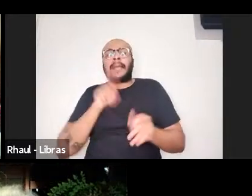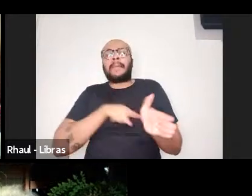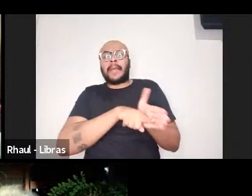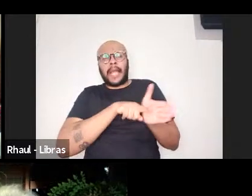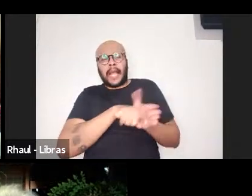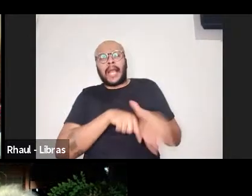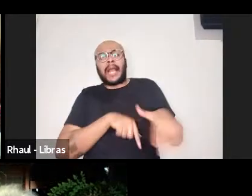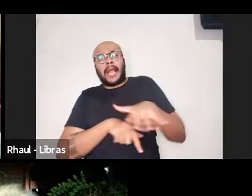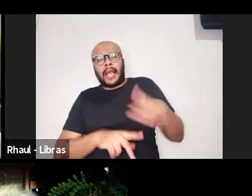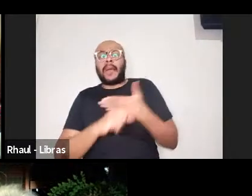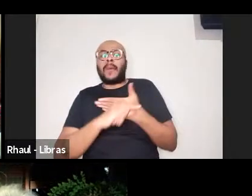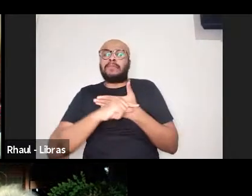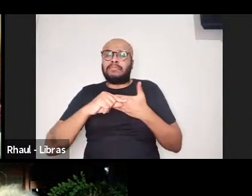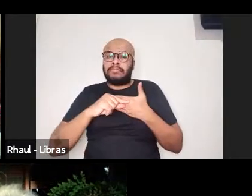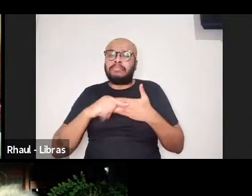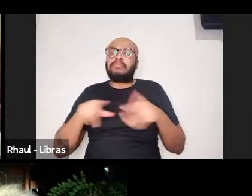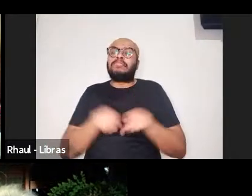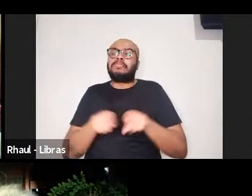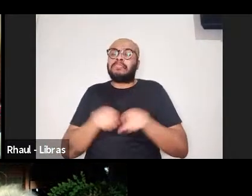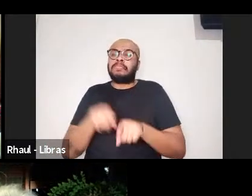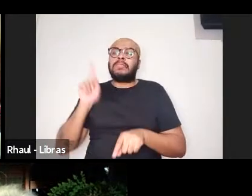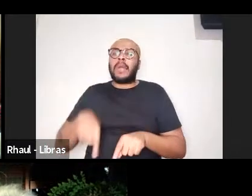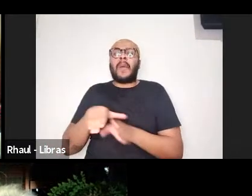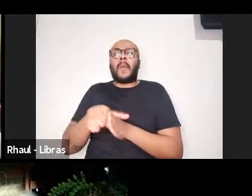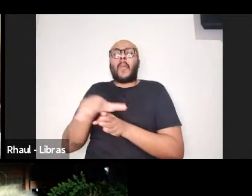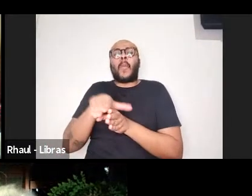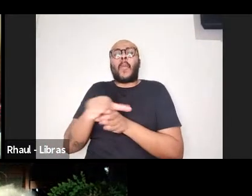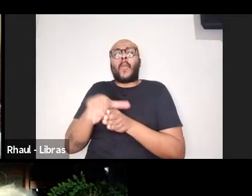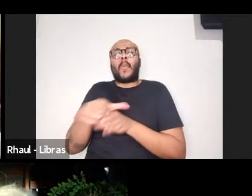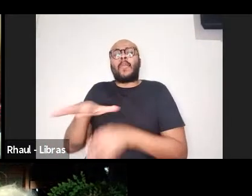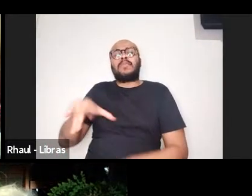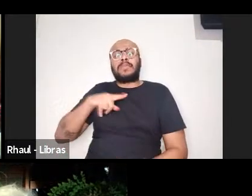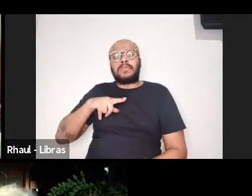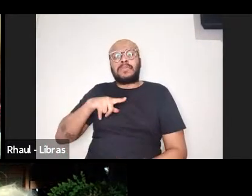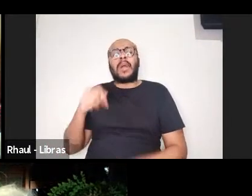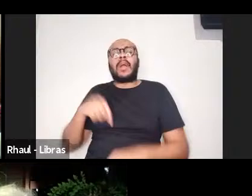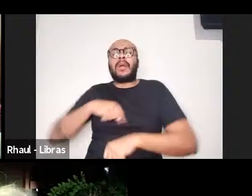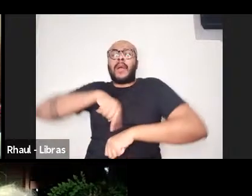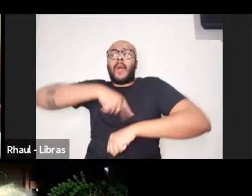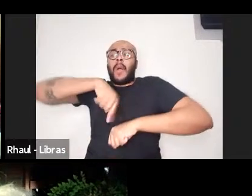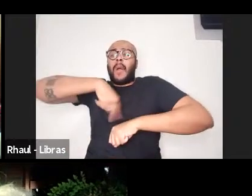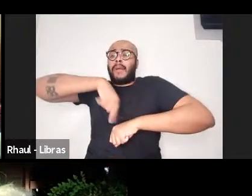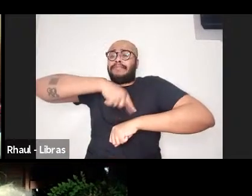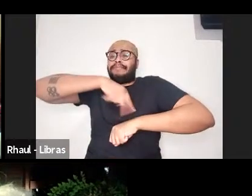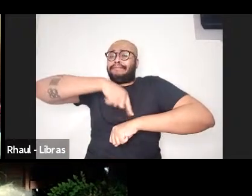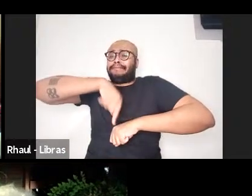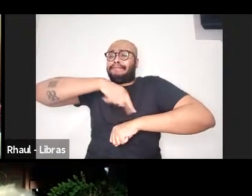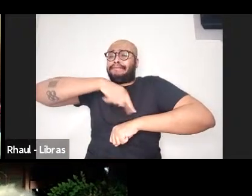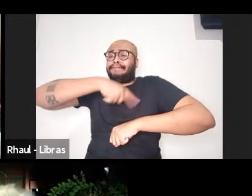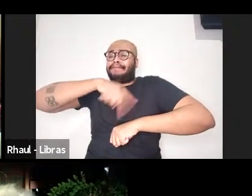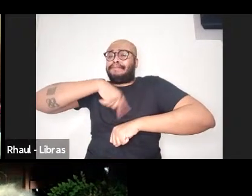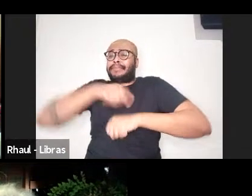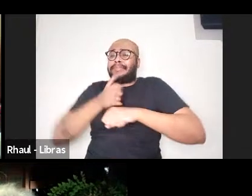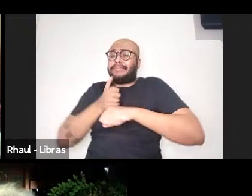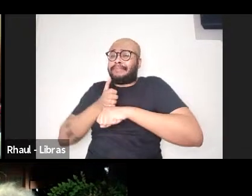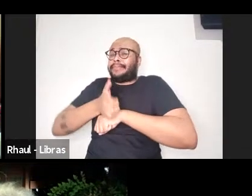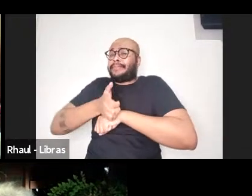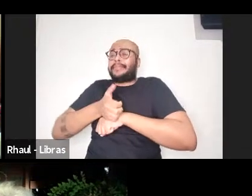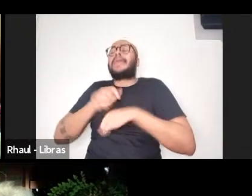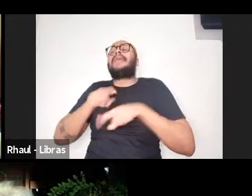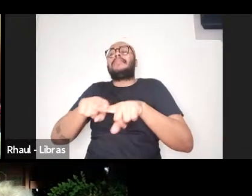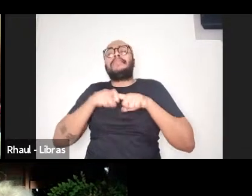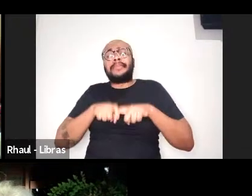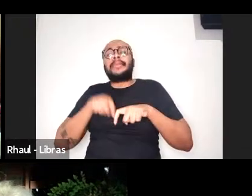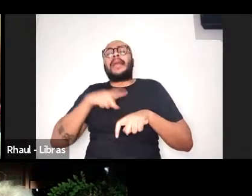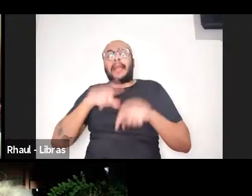autores, são também orientadores, e, portanto, uma carga horária, uma atividade extra. Daí, se